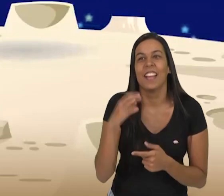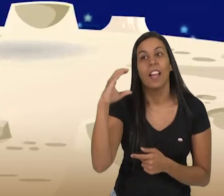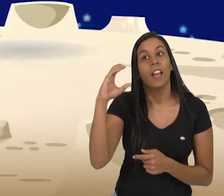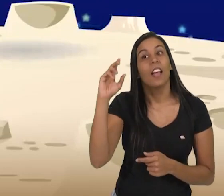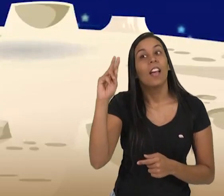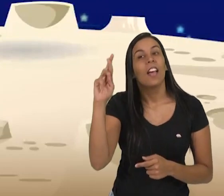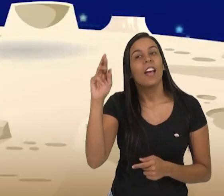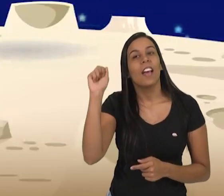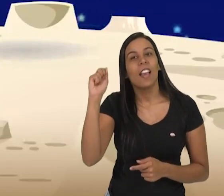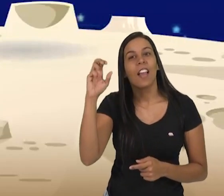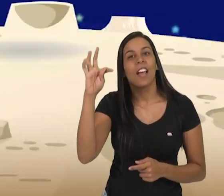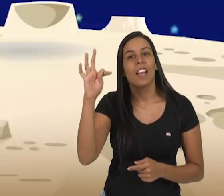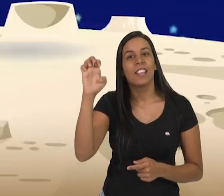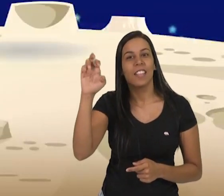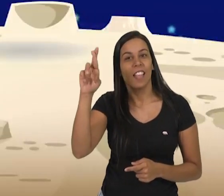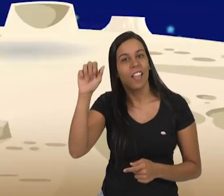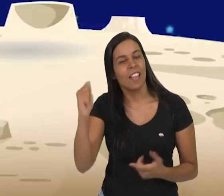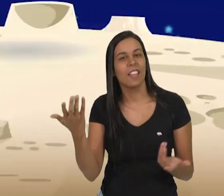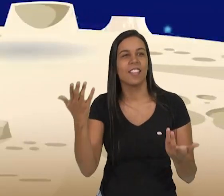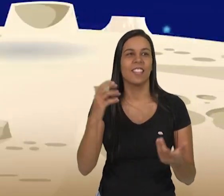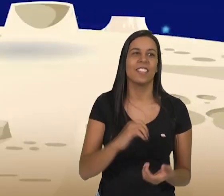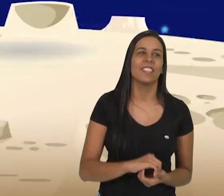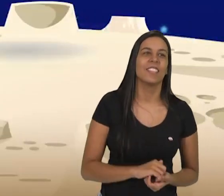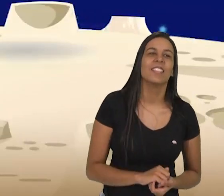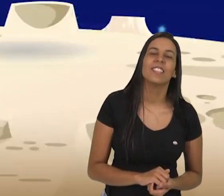Crateras, Júpiter! É cratera!